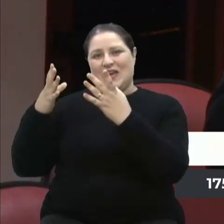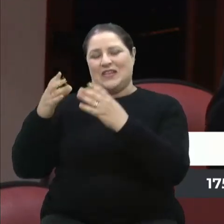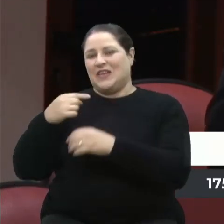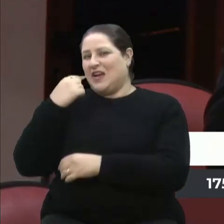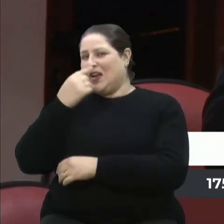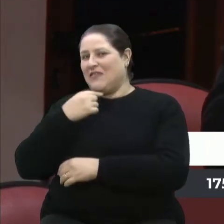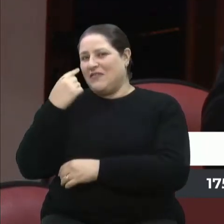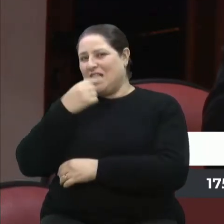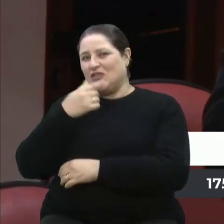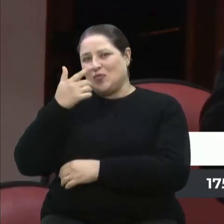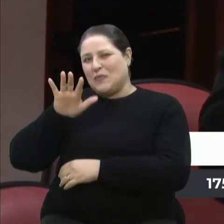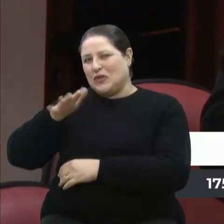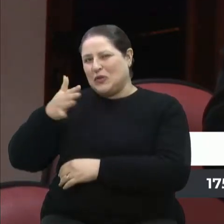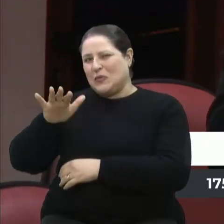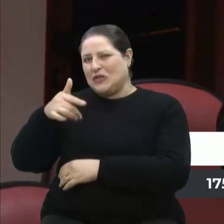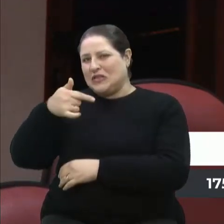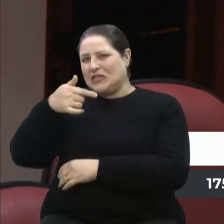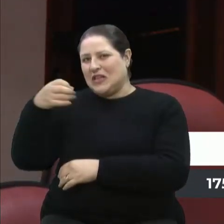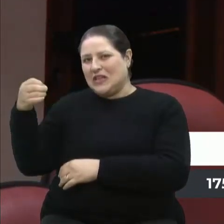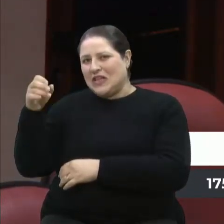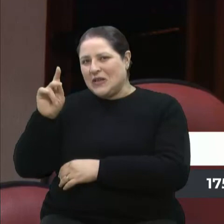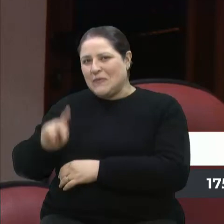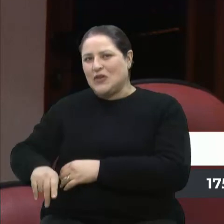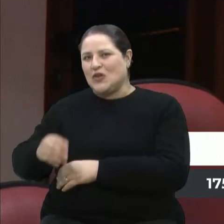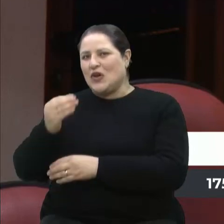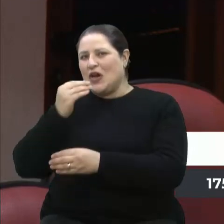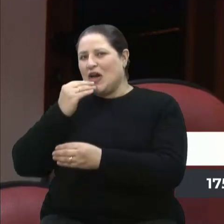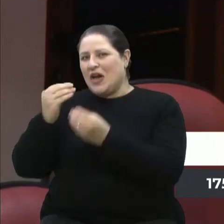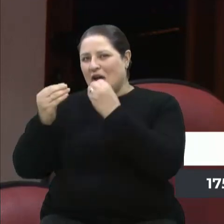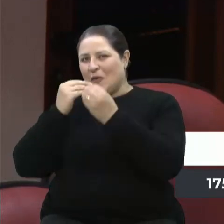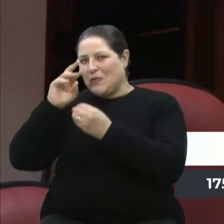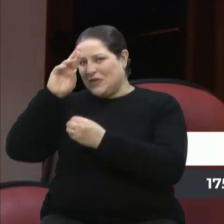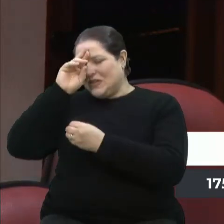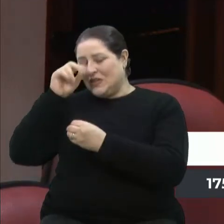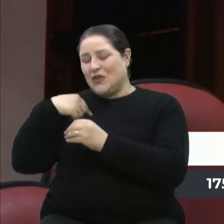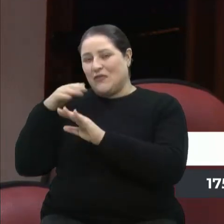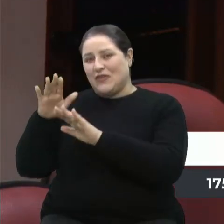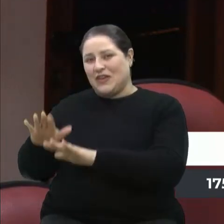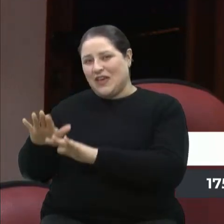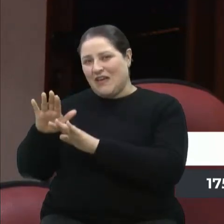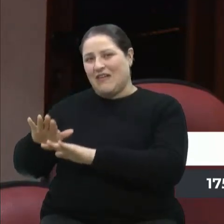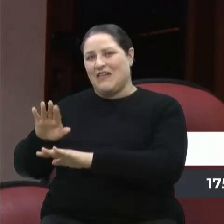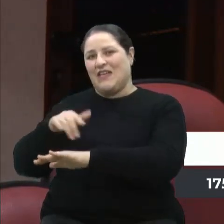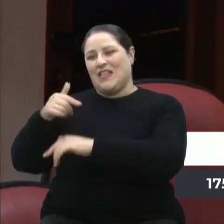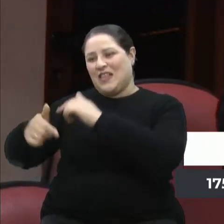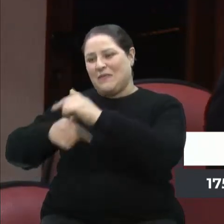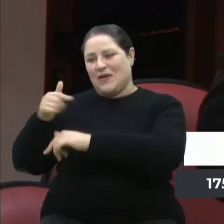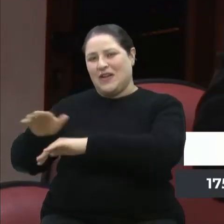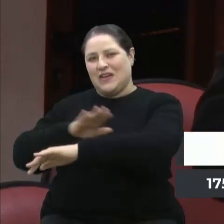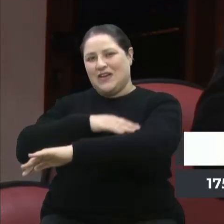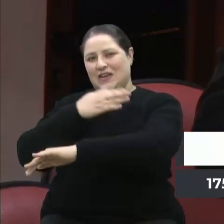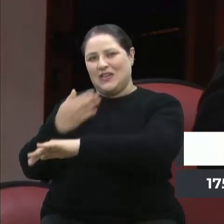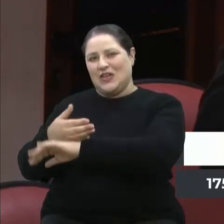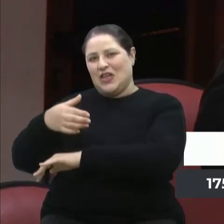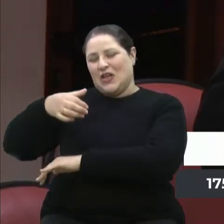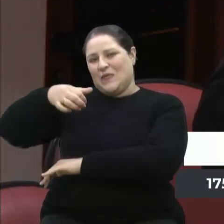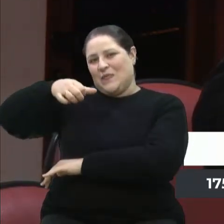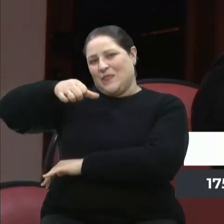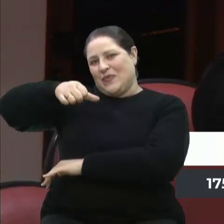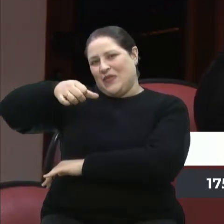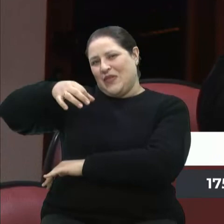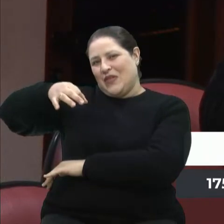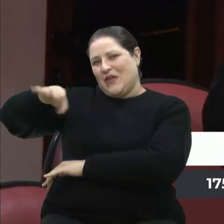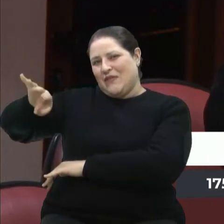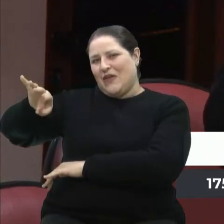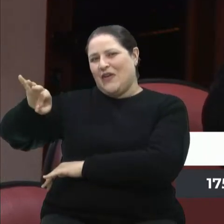porque não tínhamos mais. Então, fiquei na minha comunidade trabalhando das nove da manhã. O meu almoço foi às quatro da tarde,